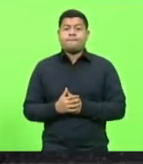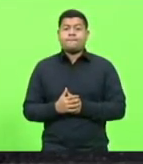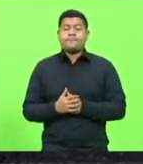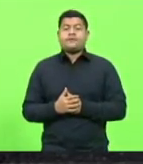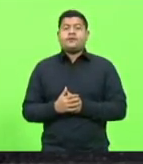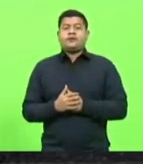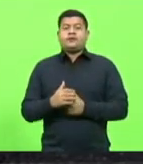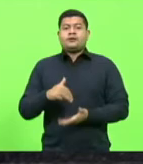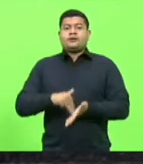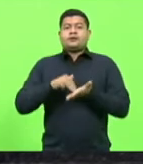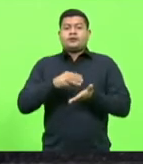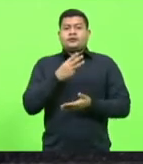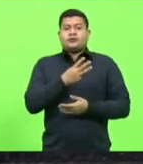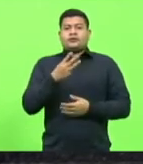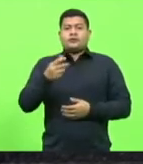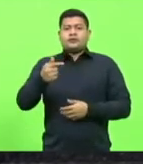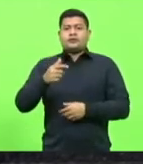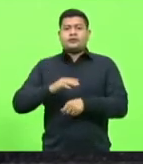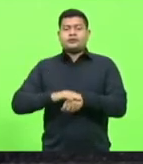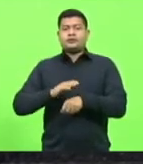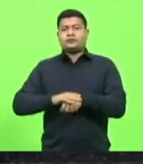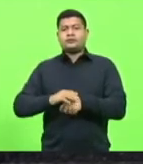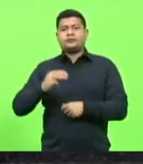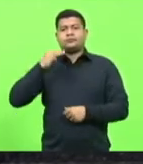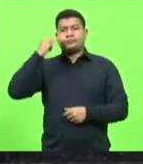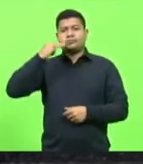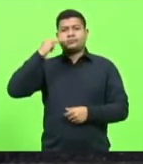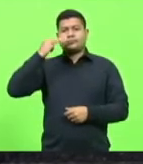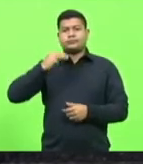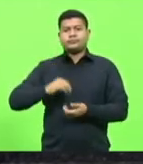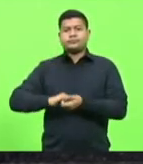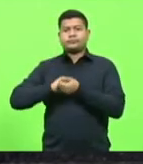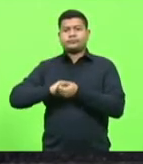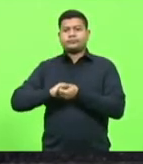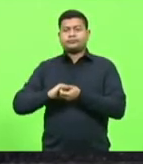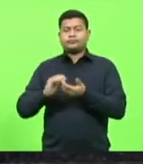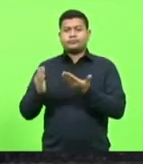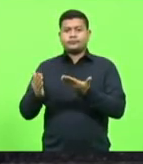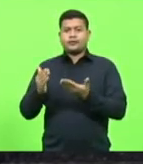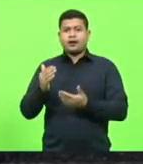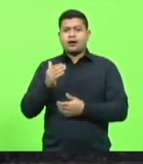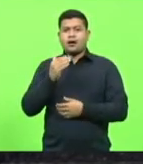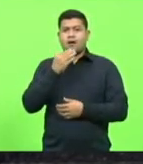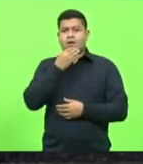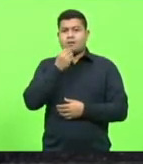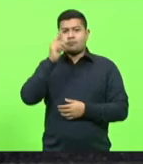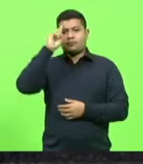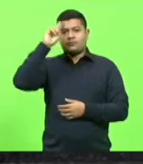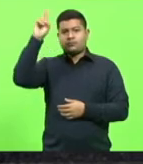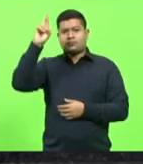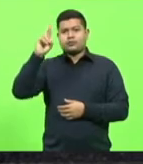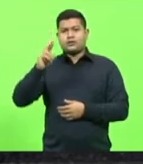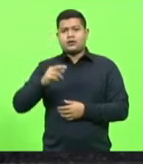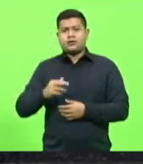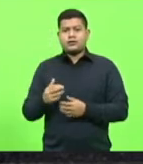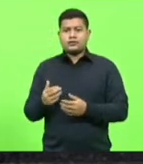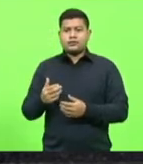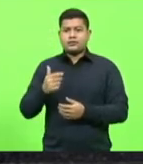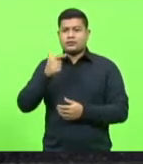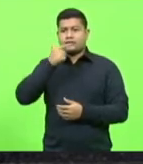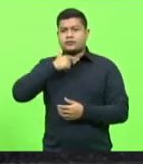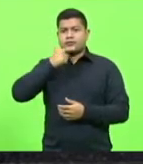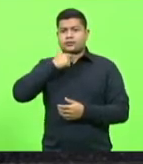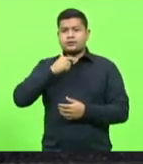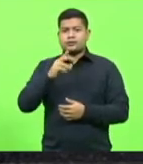Aprovado. Moção número 337. Deputado Marcio Machado. Cumprimentando o proprietário da queijaria Tio Tássio